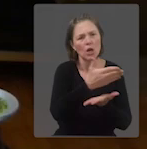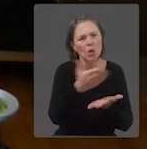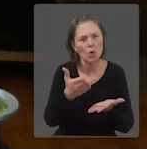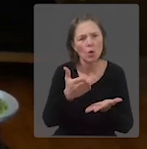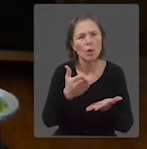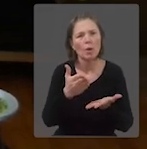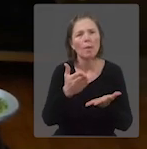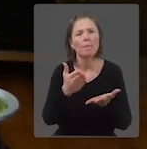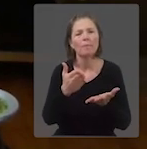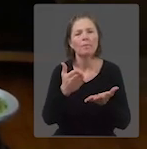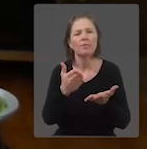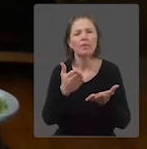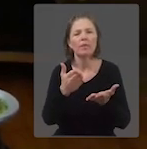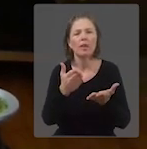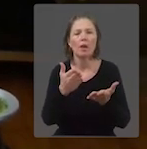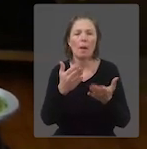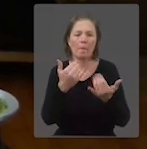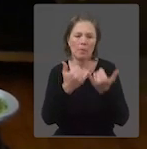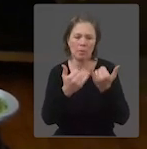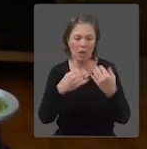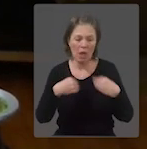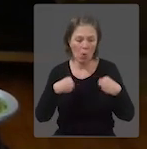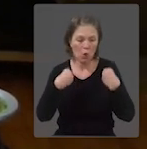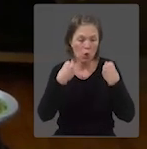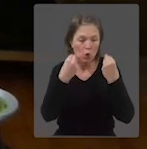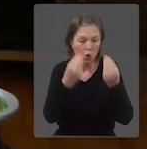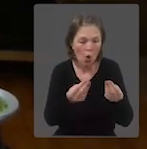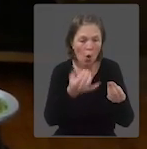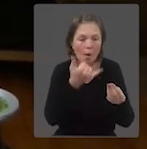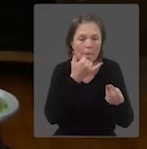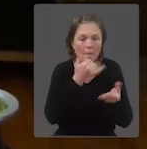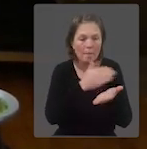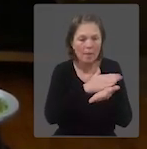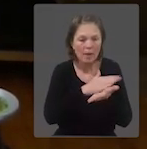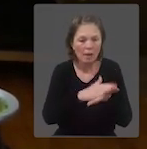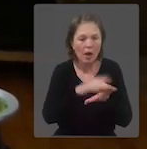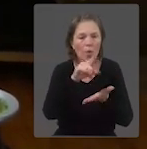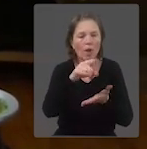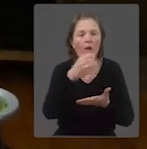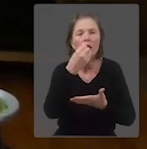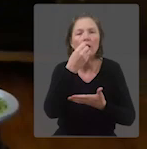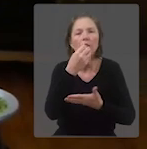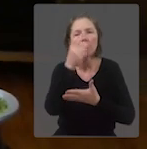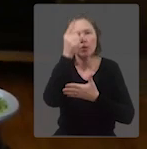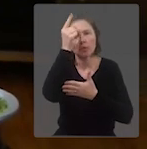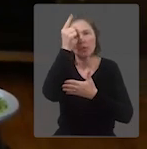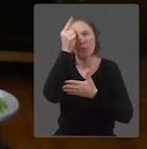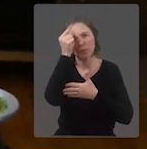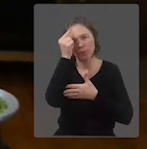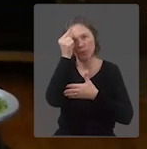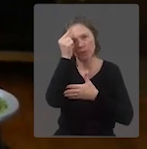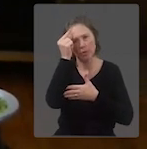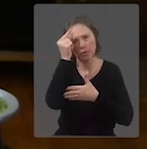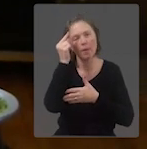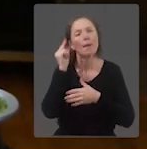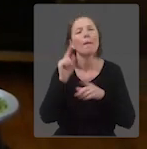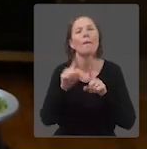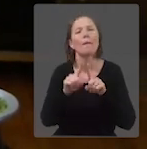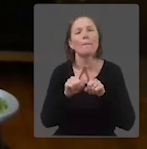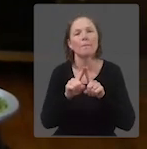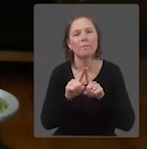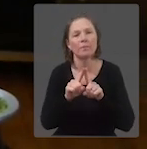para quem cometeu um erro e está arrependido e vai receber esse perdão, mas também e talvez até